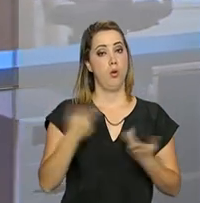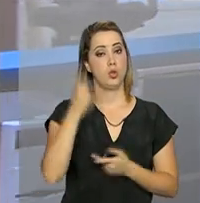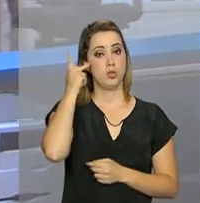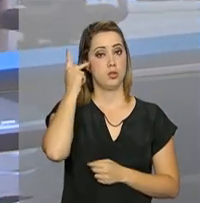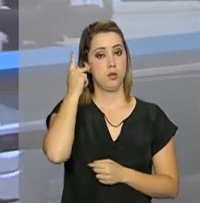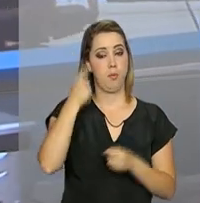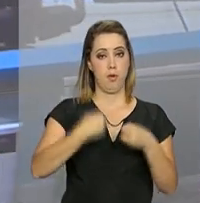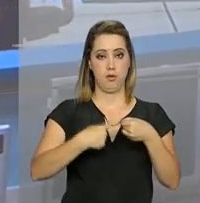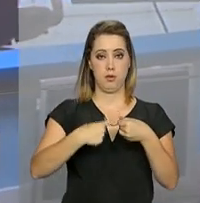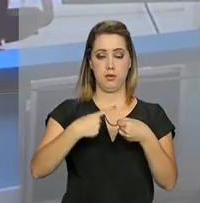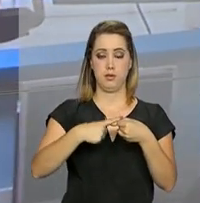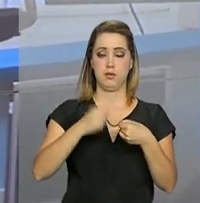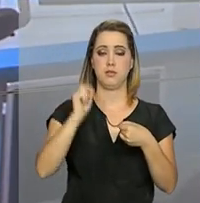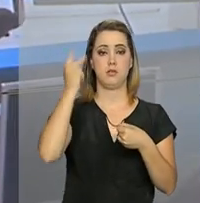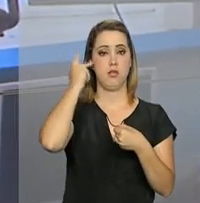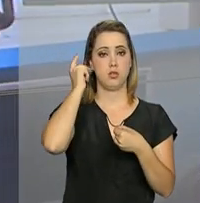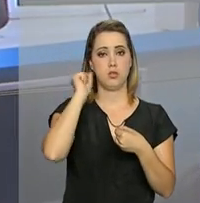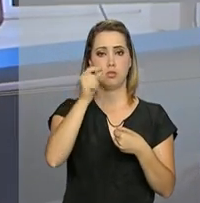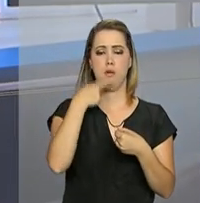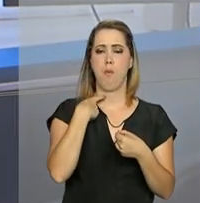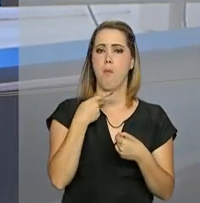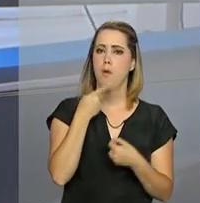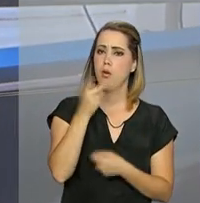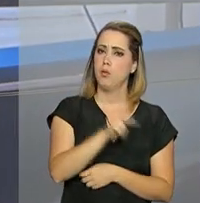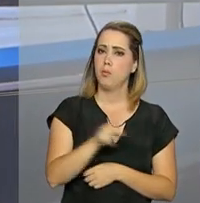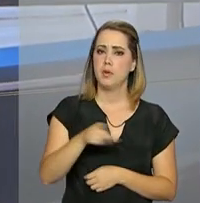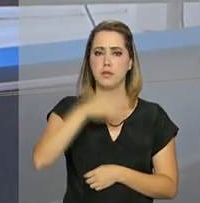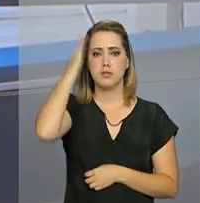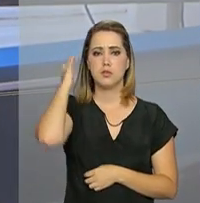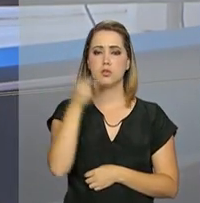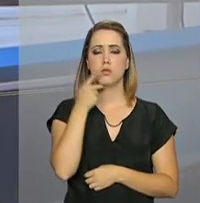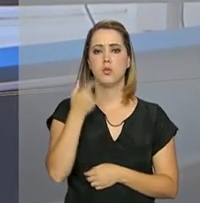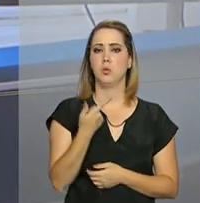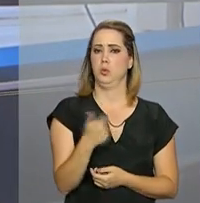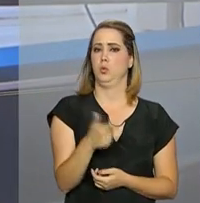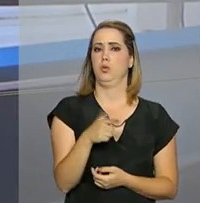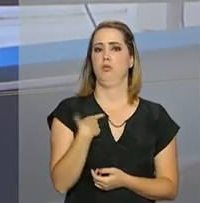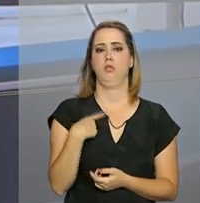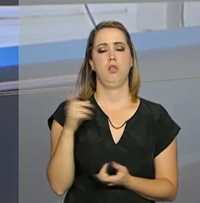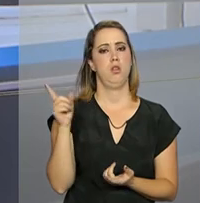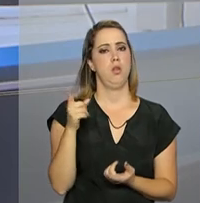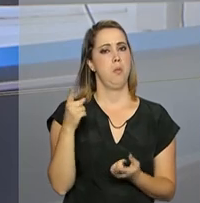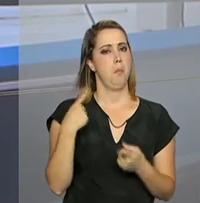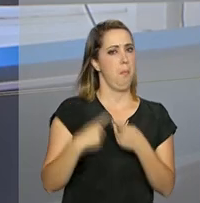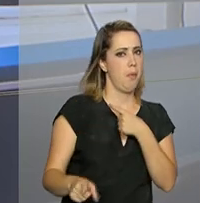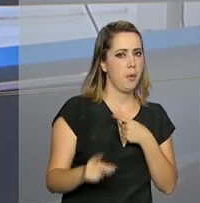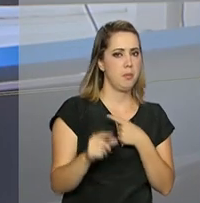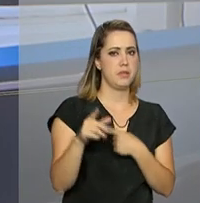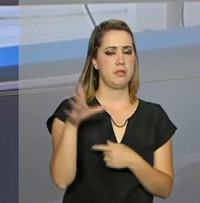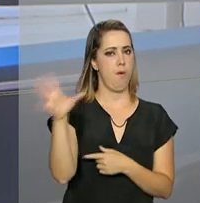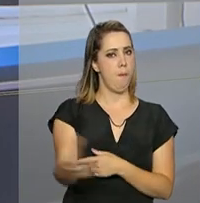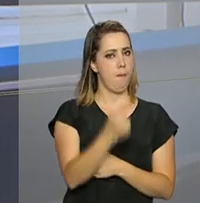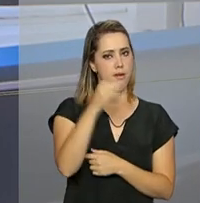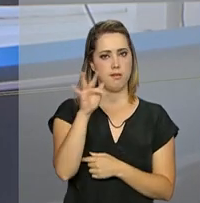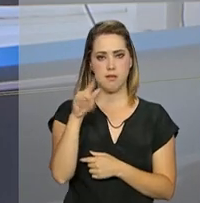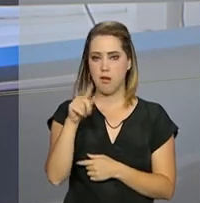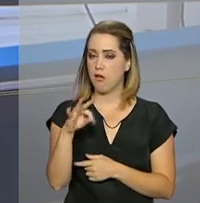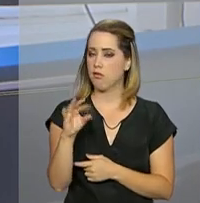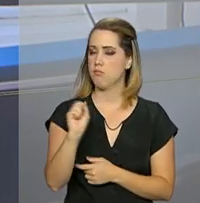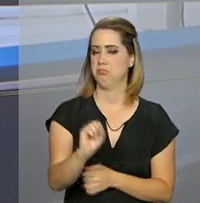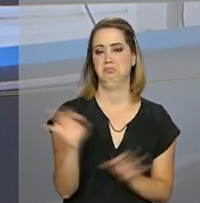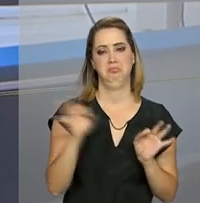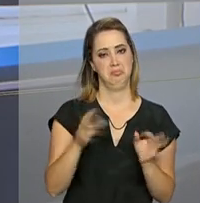manhã, o presidente Temer negou a informação de que haveria restrição para saques de contas inativas do FGTS.